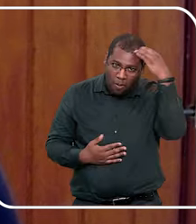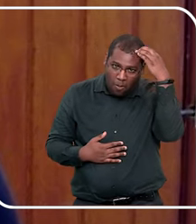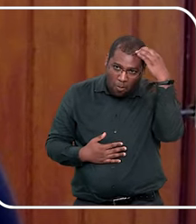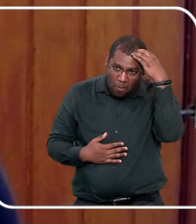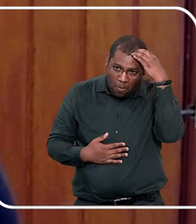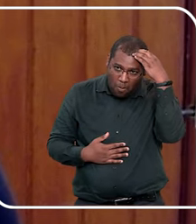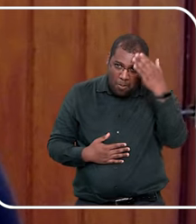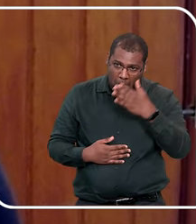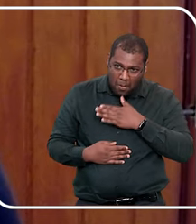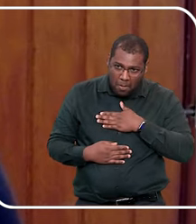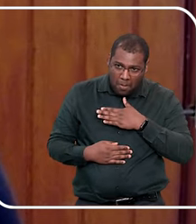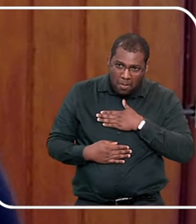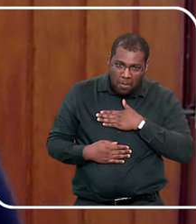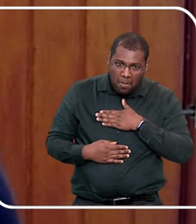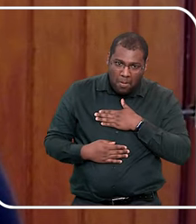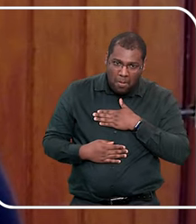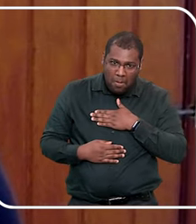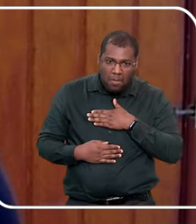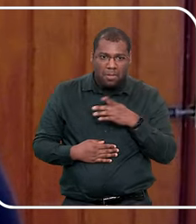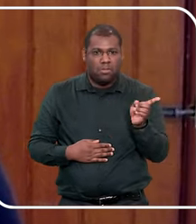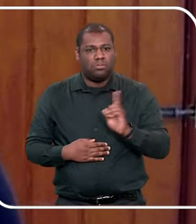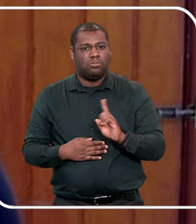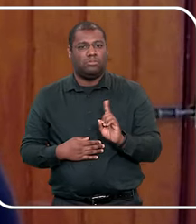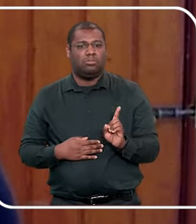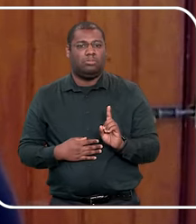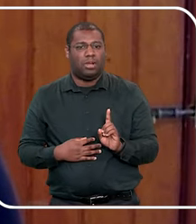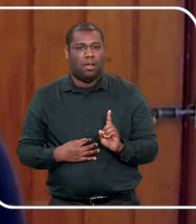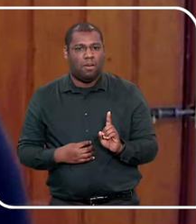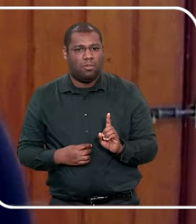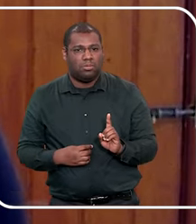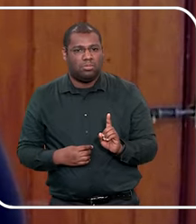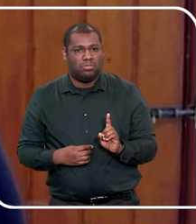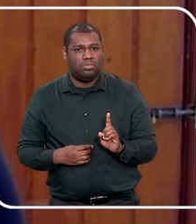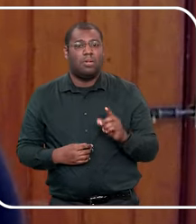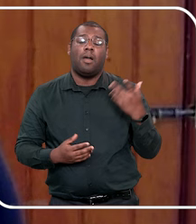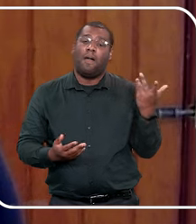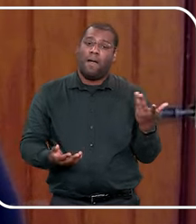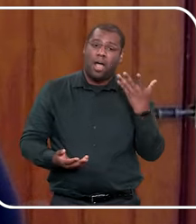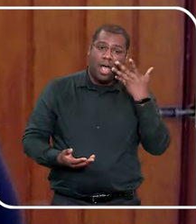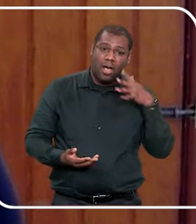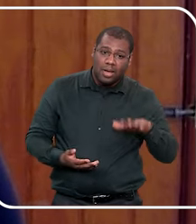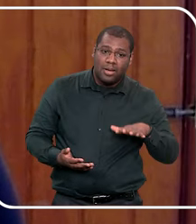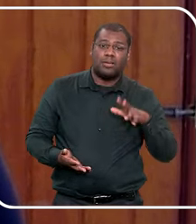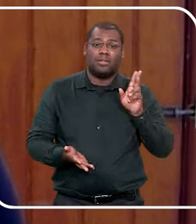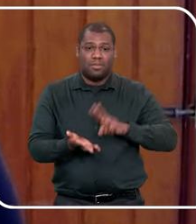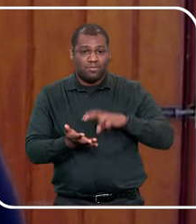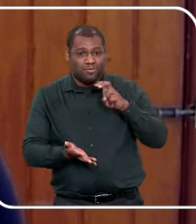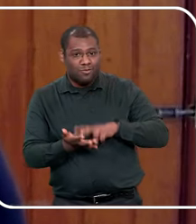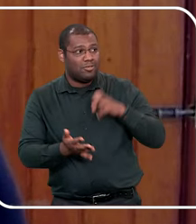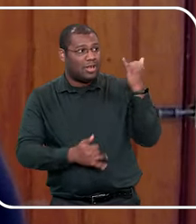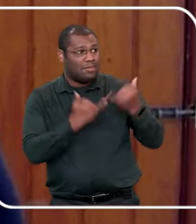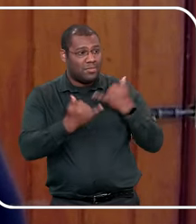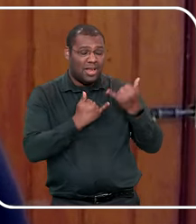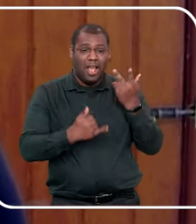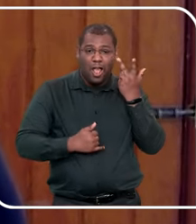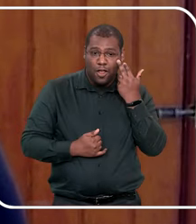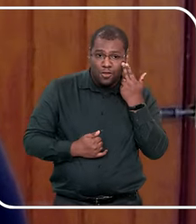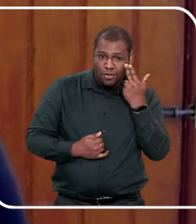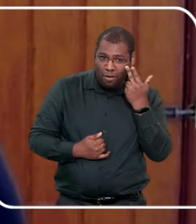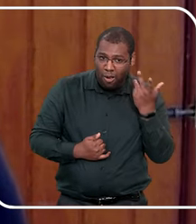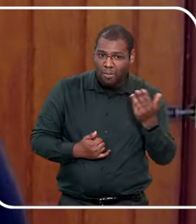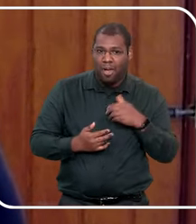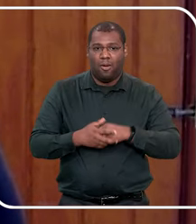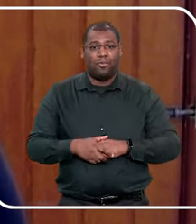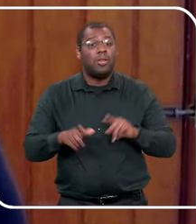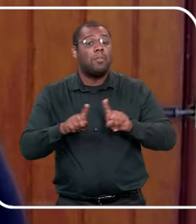Jesus, criança tá sofrendo, essa criança tá em sofrimento, nem sempre tem oportunidade de falar naquele momento, mas quando eu posso,